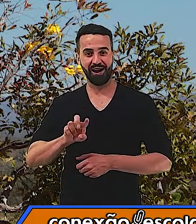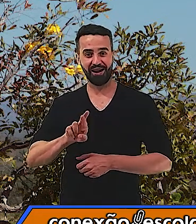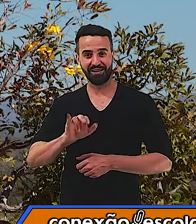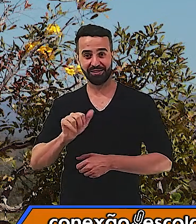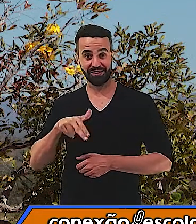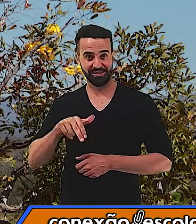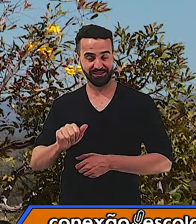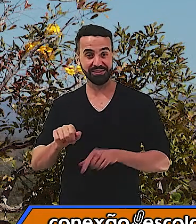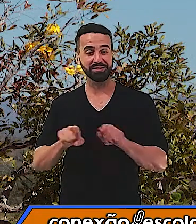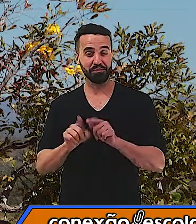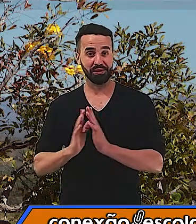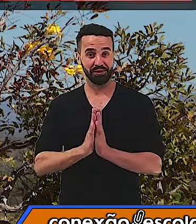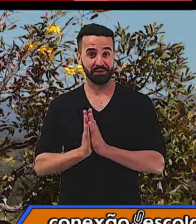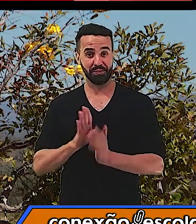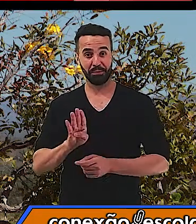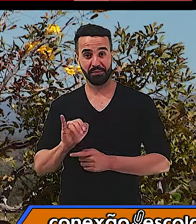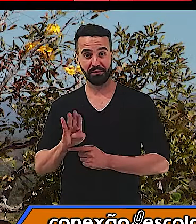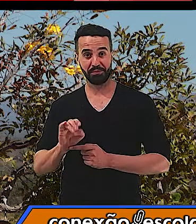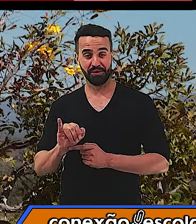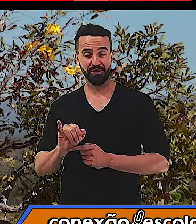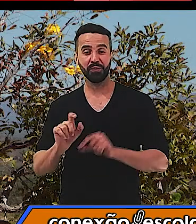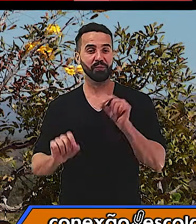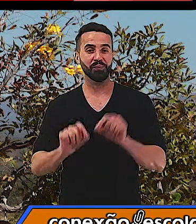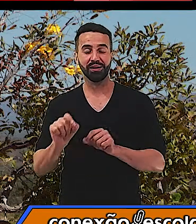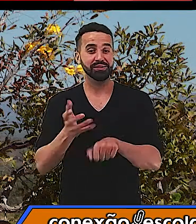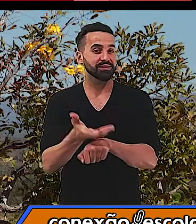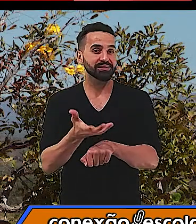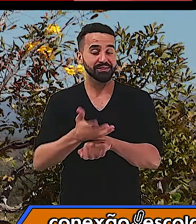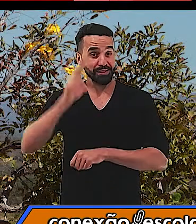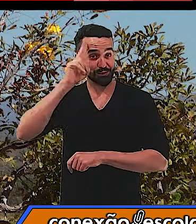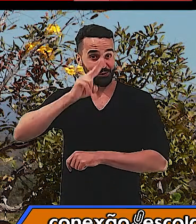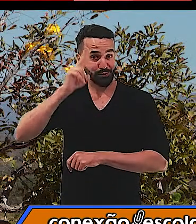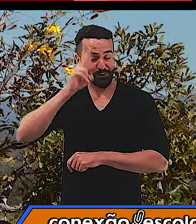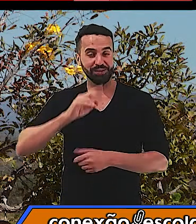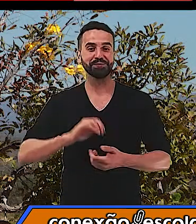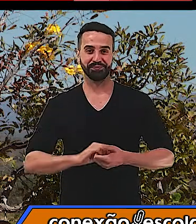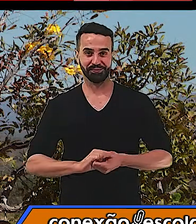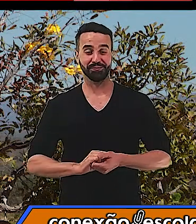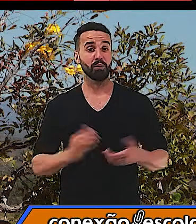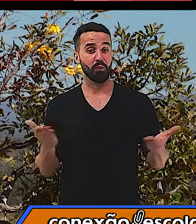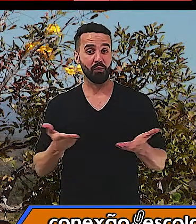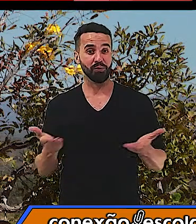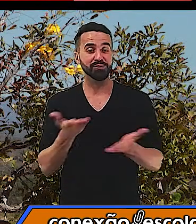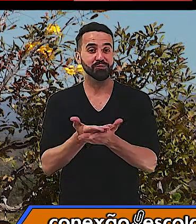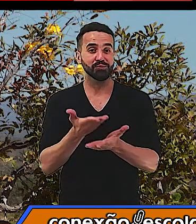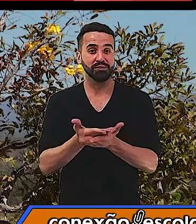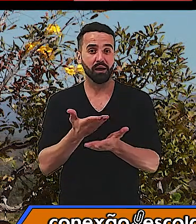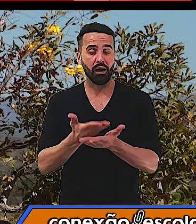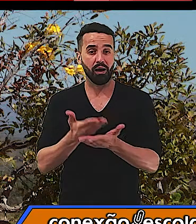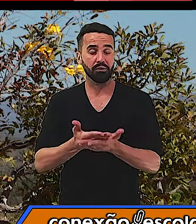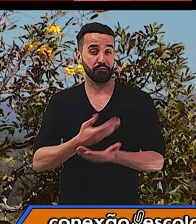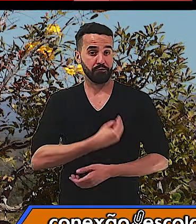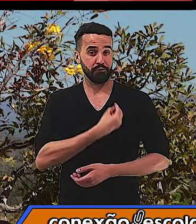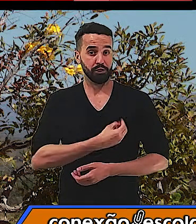Bibi para trabalhar com vocês o componente curricular História. Hoje nós vamos estudar a história de vida através do